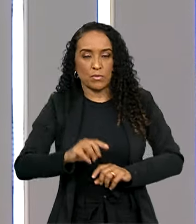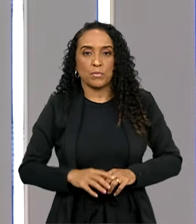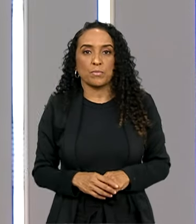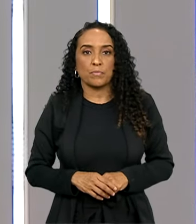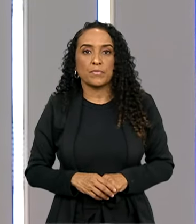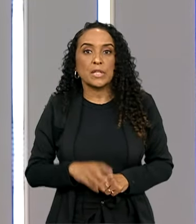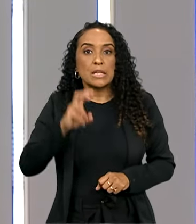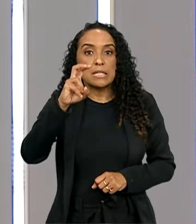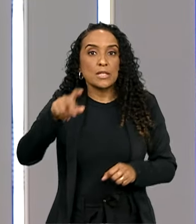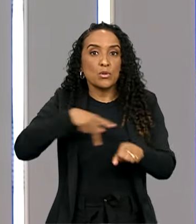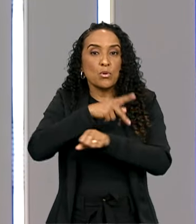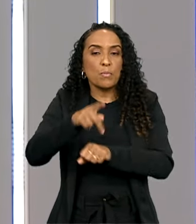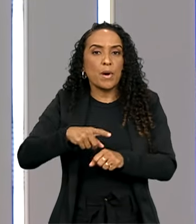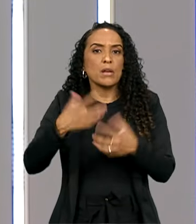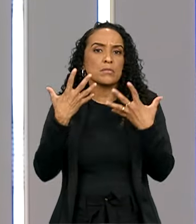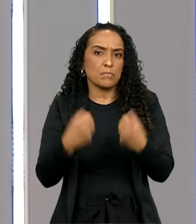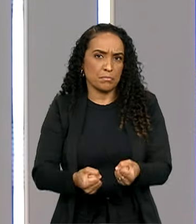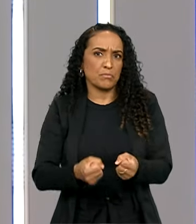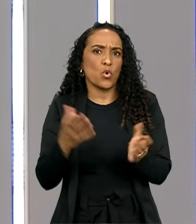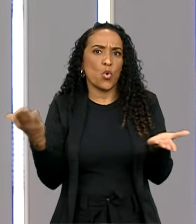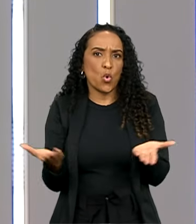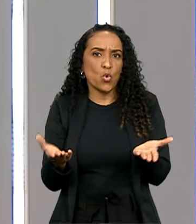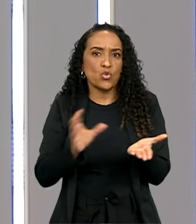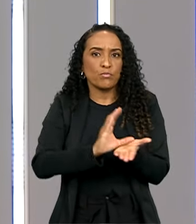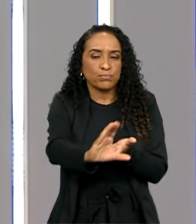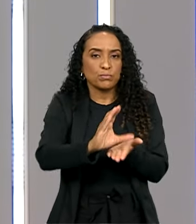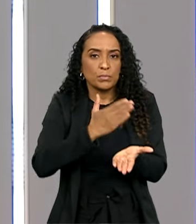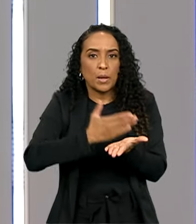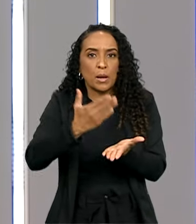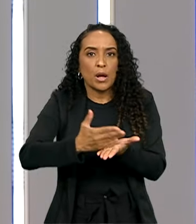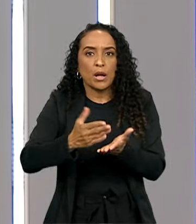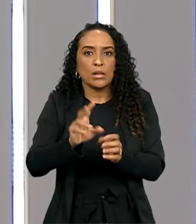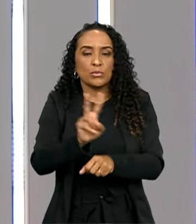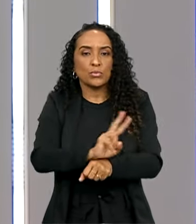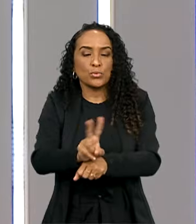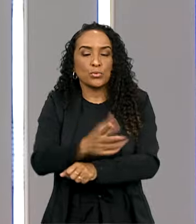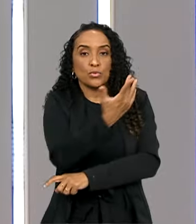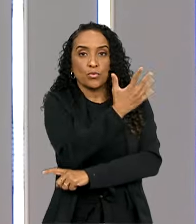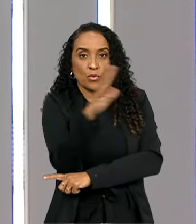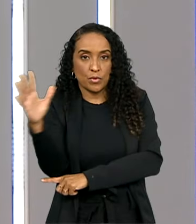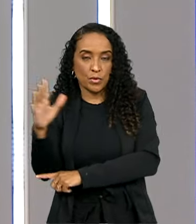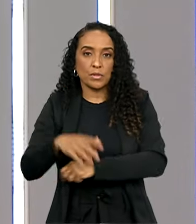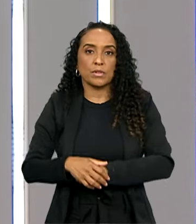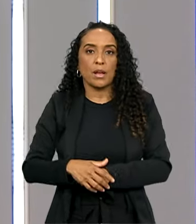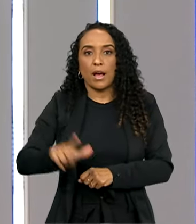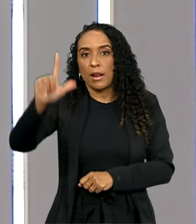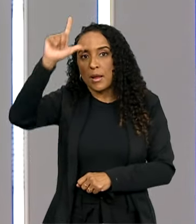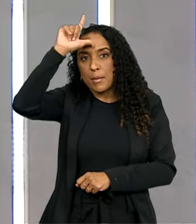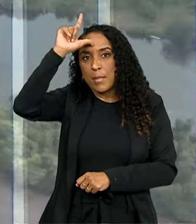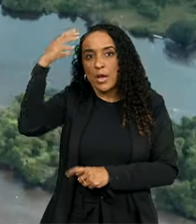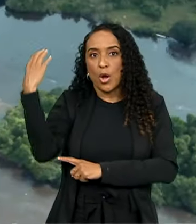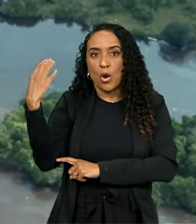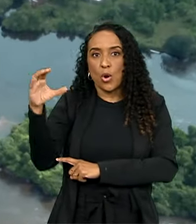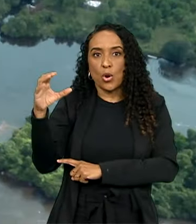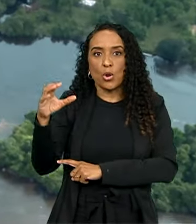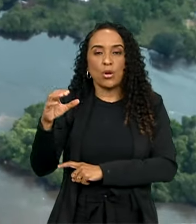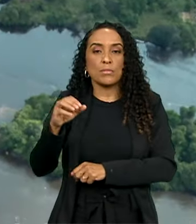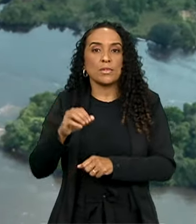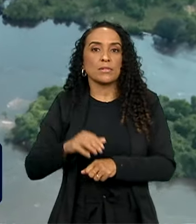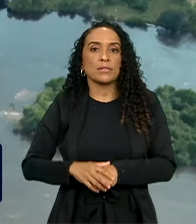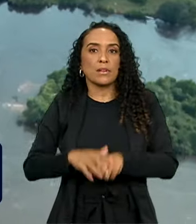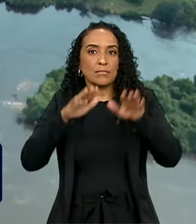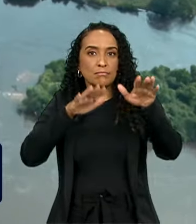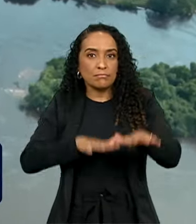Cinco países se comprometeram hoje a financiar a conservação de florestas. A Alemanha, Colômbia, Emirados